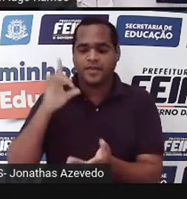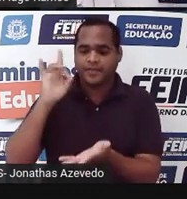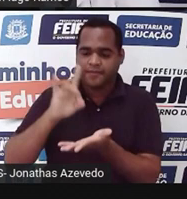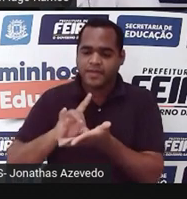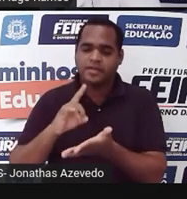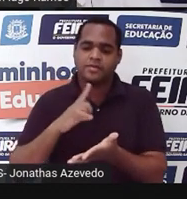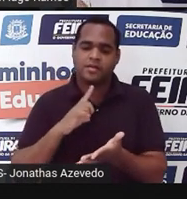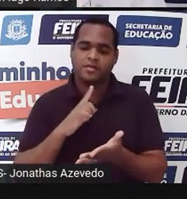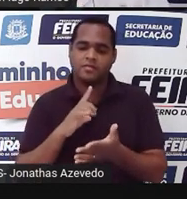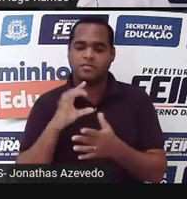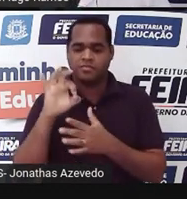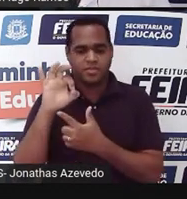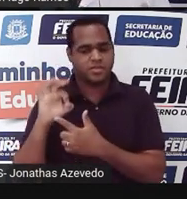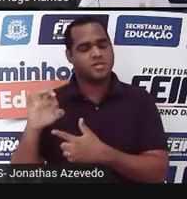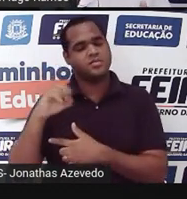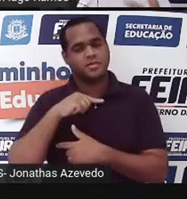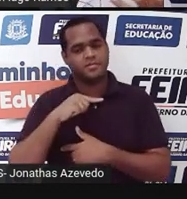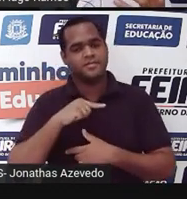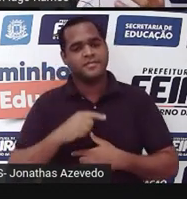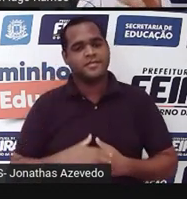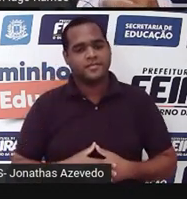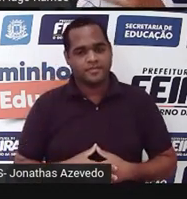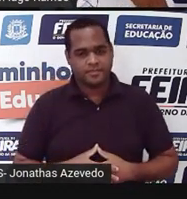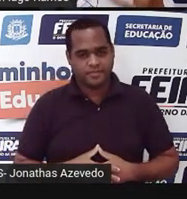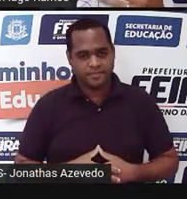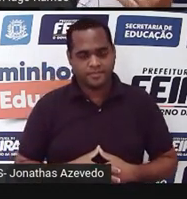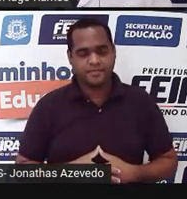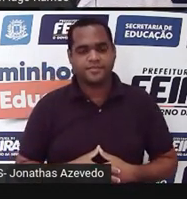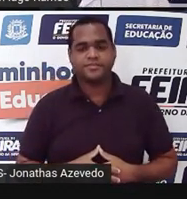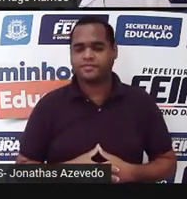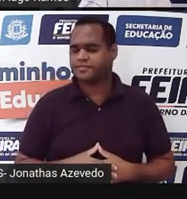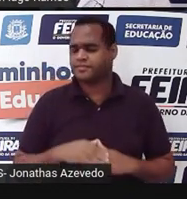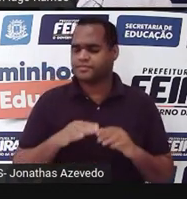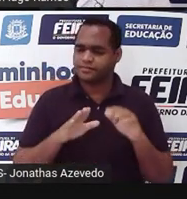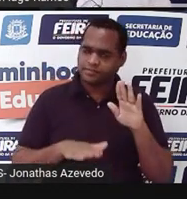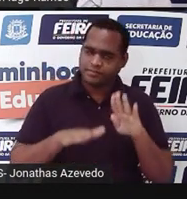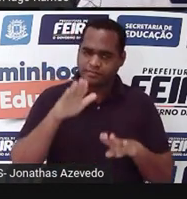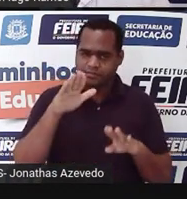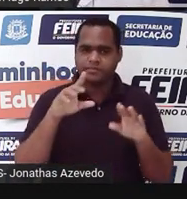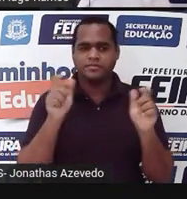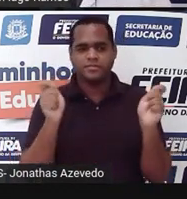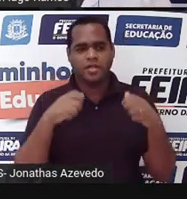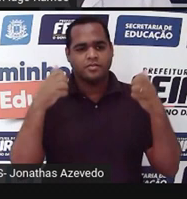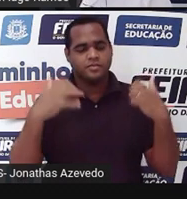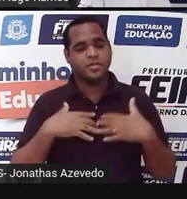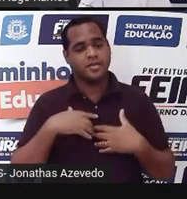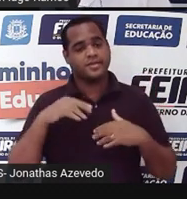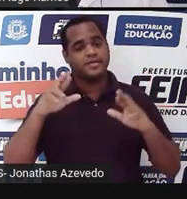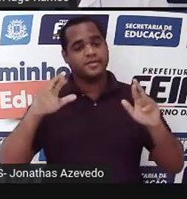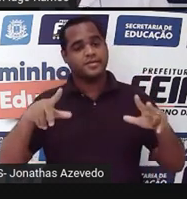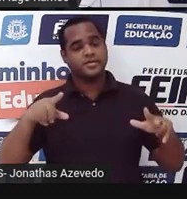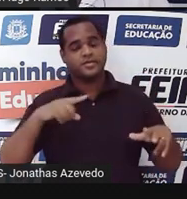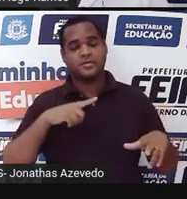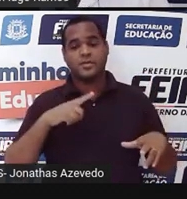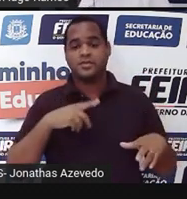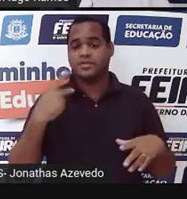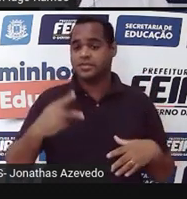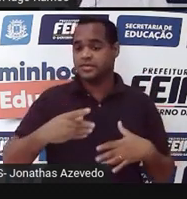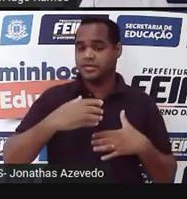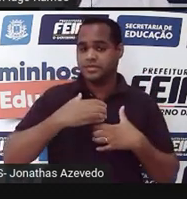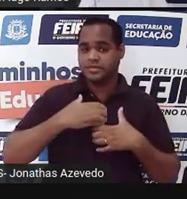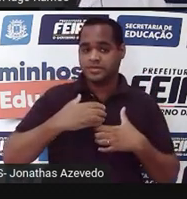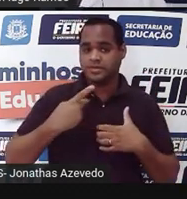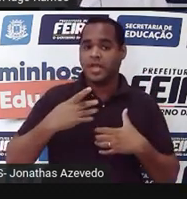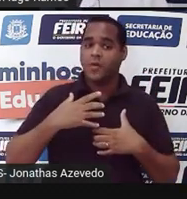nova porcentagem. Então, às vezes, a gente pode se deparar com situações desse